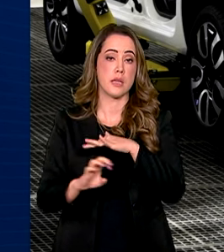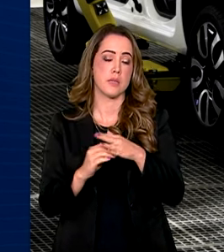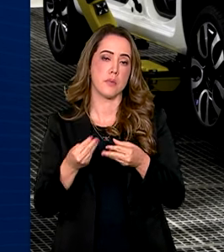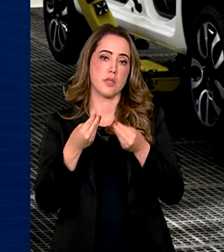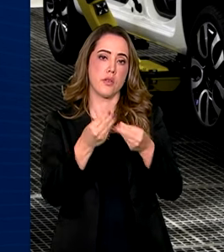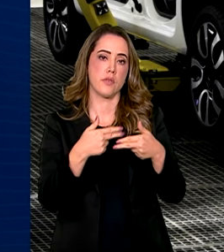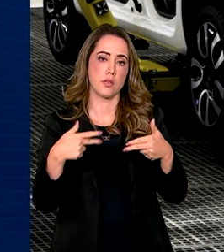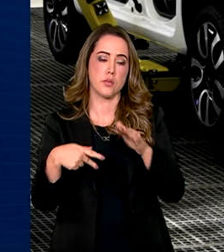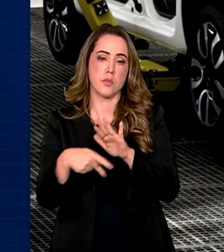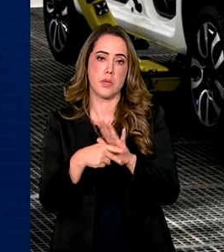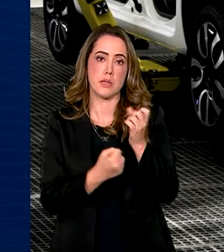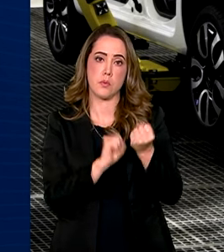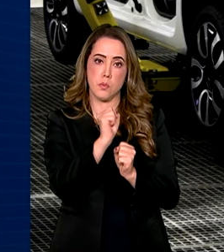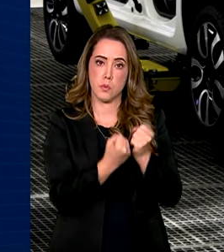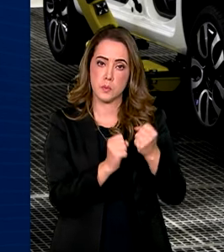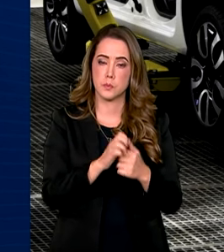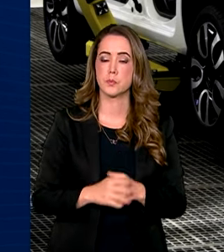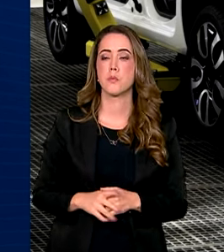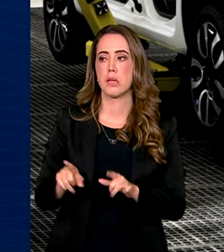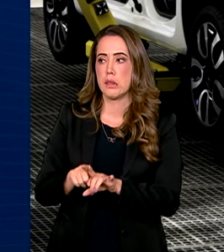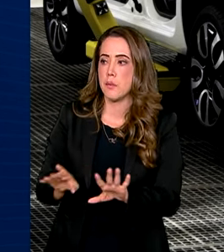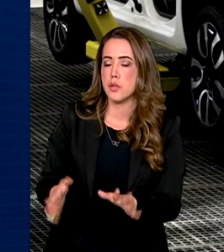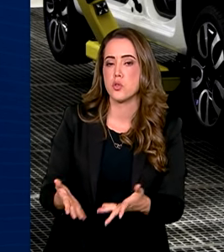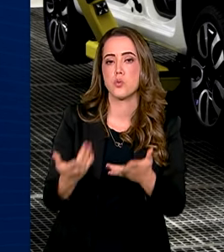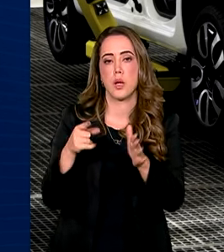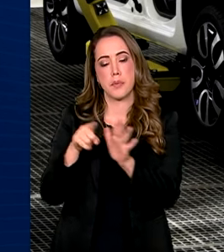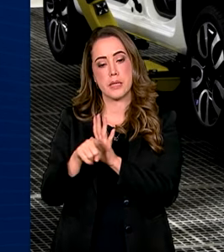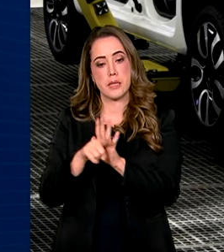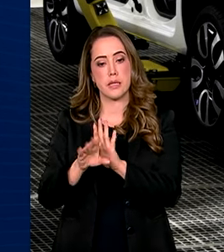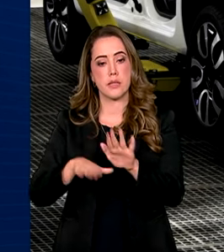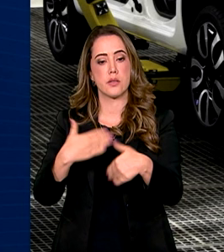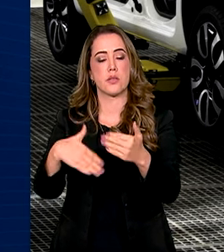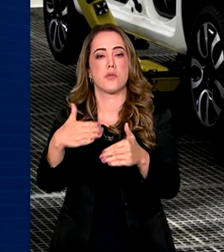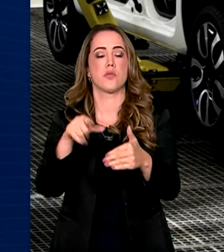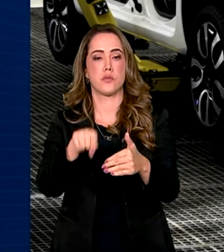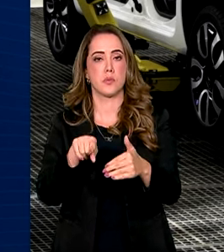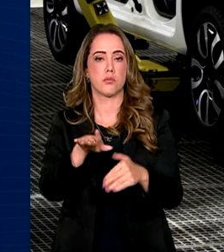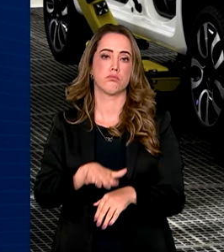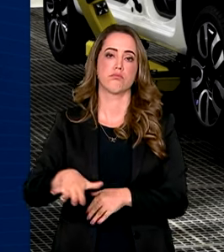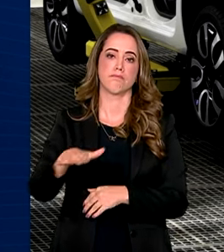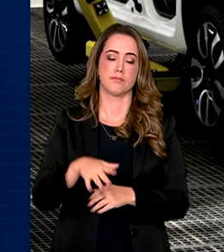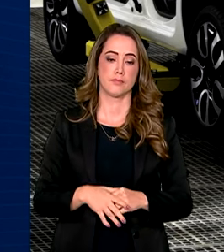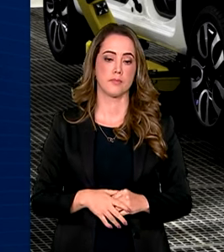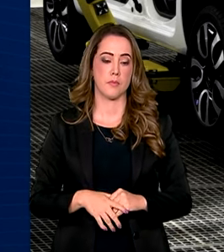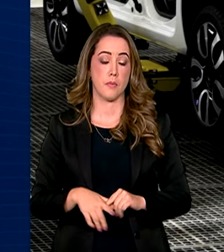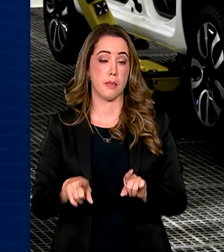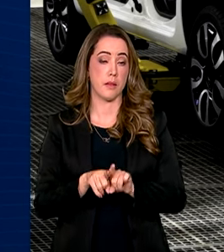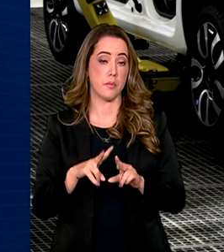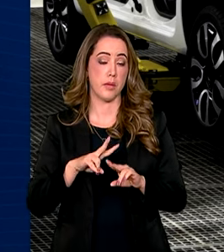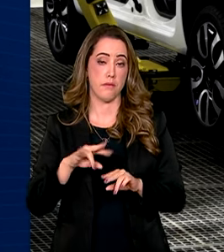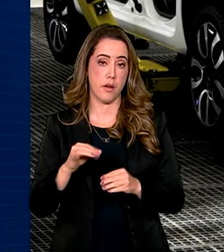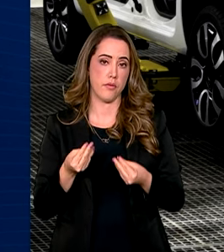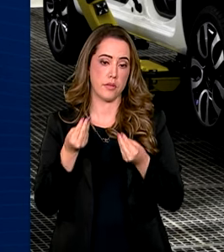montadoras automotivas e estimular projetos de pesquisa e desenvolvimento em toda a cadeia. Também serão